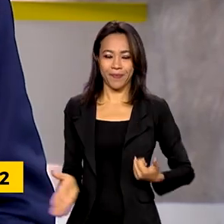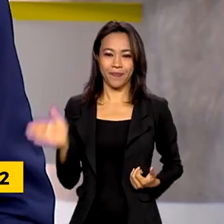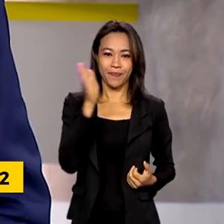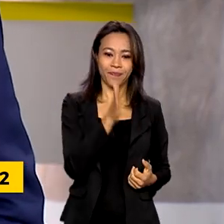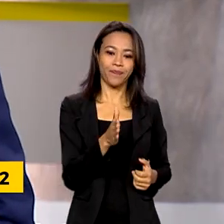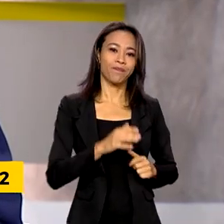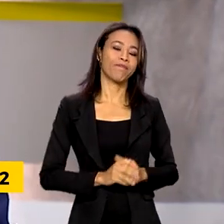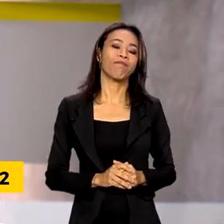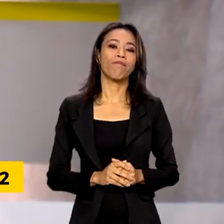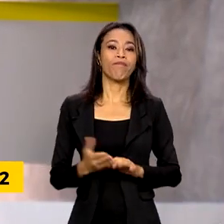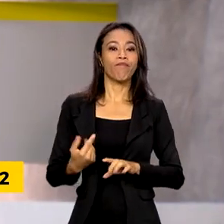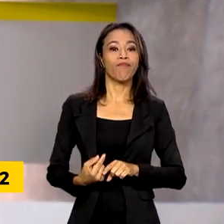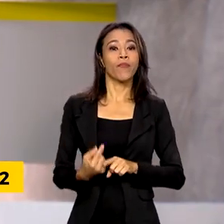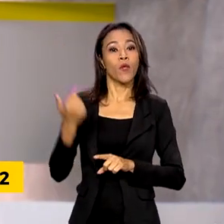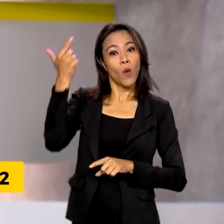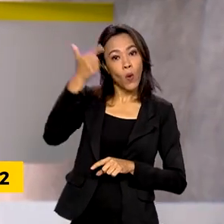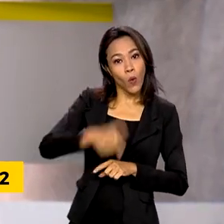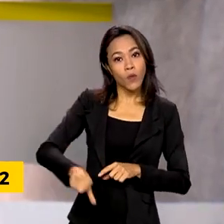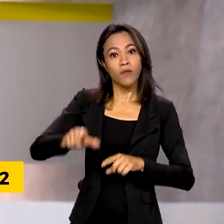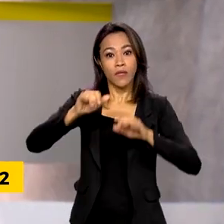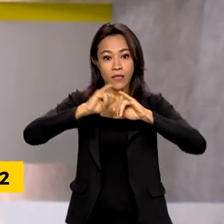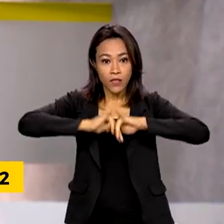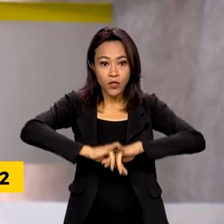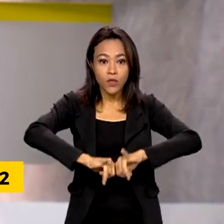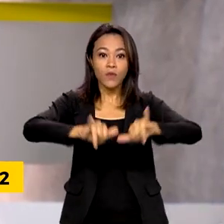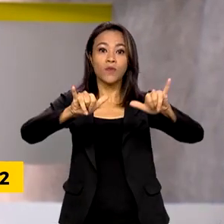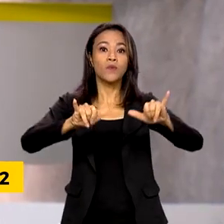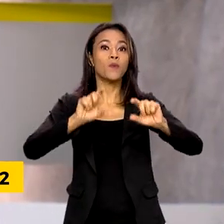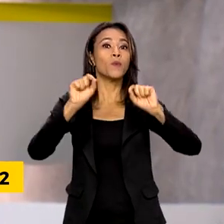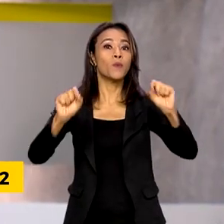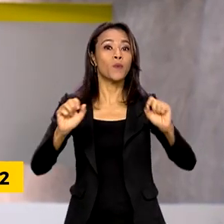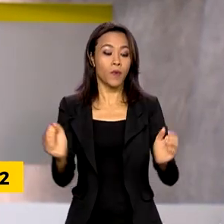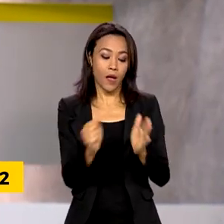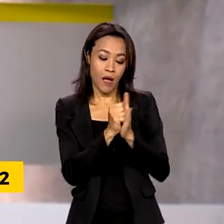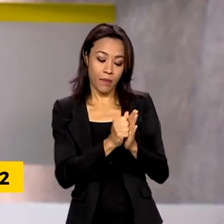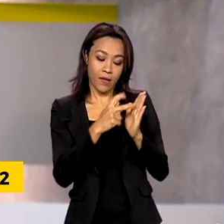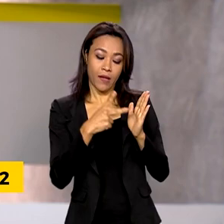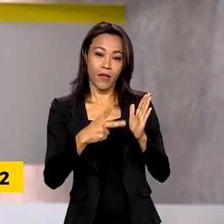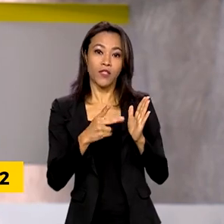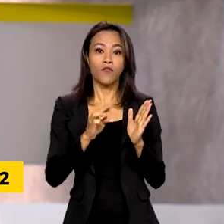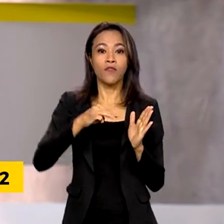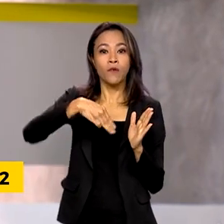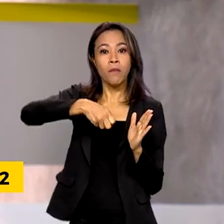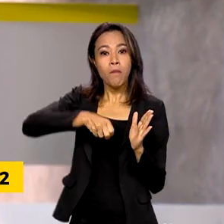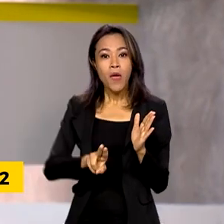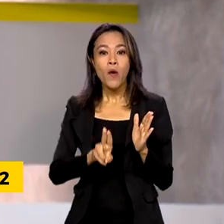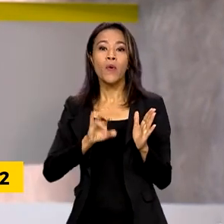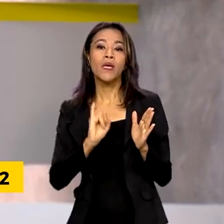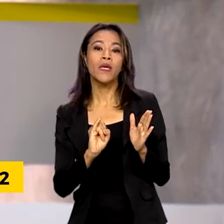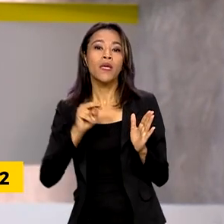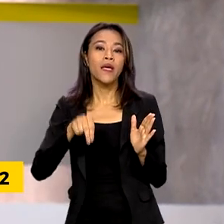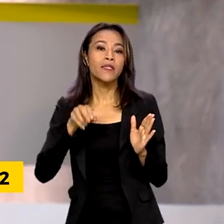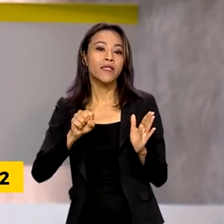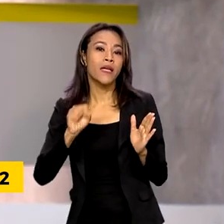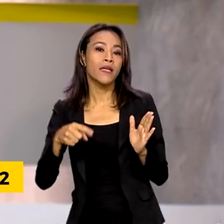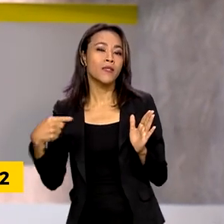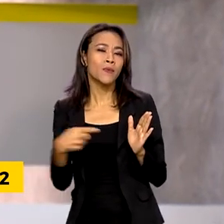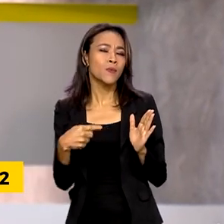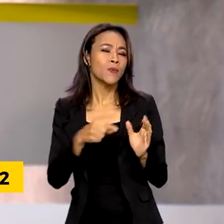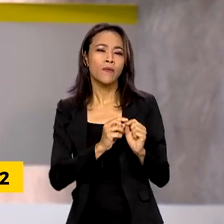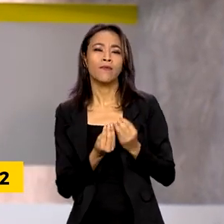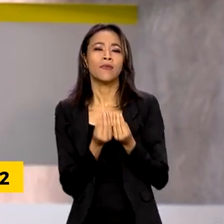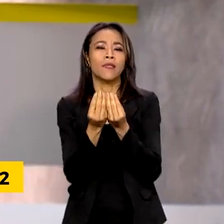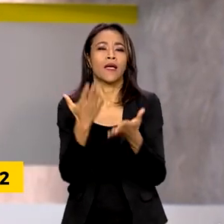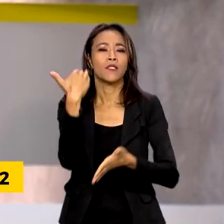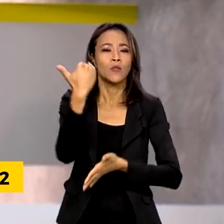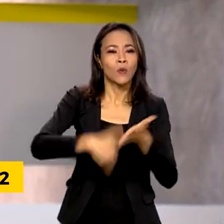Lançada mais uma funcionalidade no aplicativo Meu INSS. É o Meu INSS+, que vai dar descontos